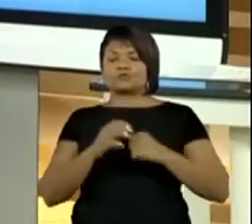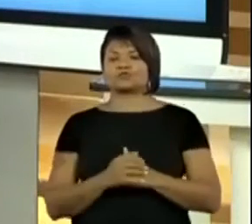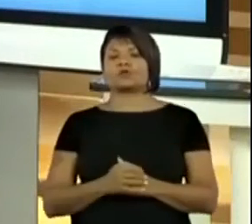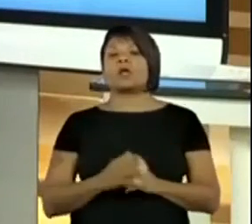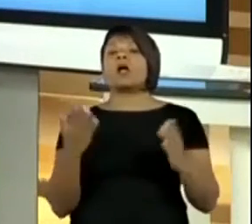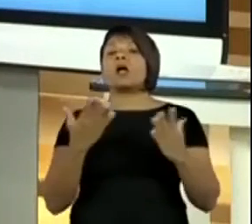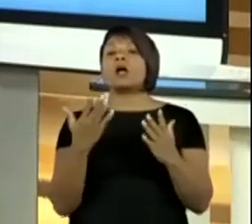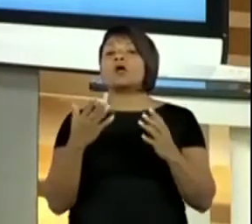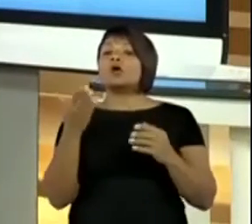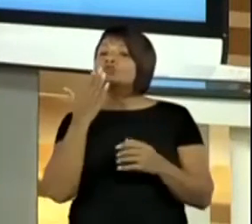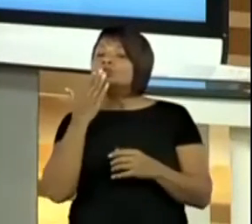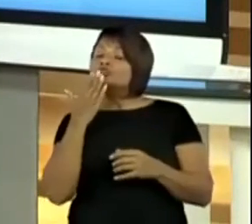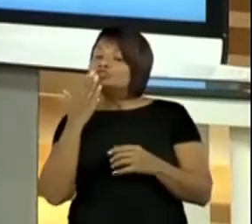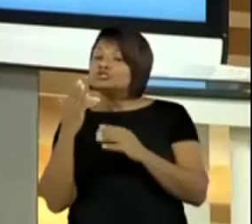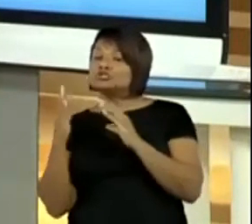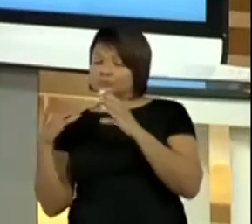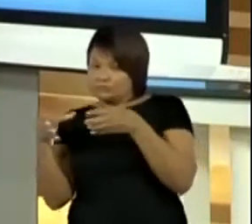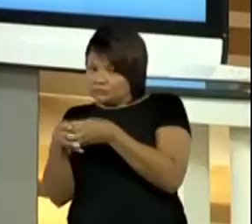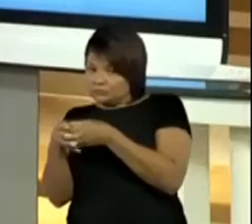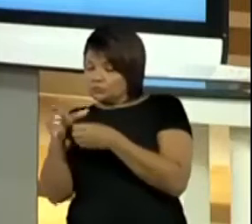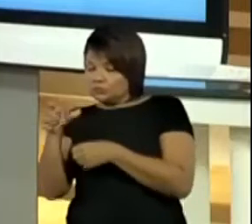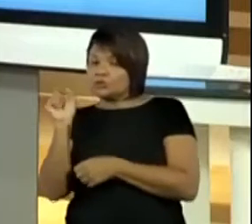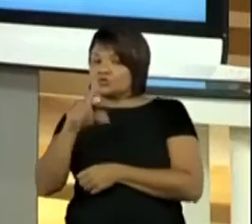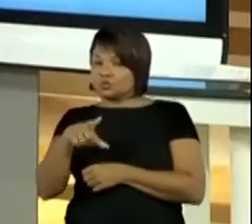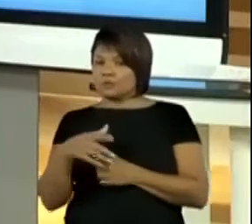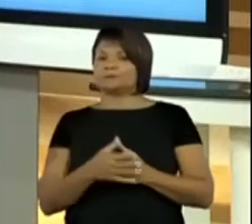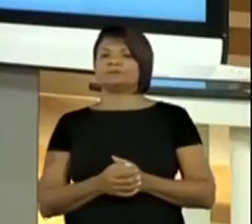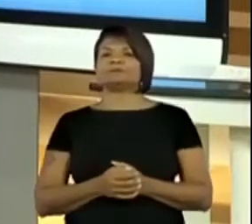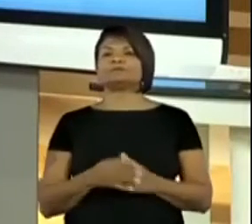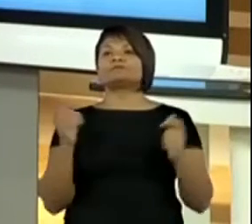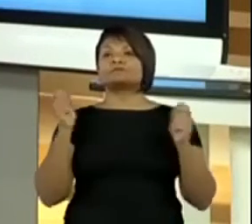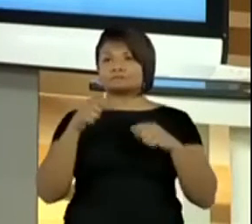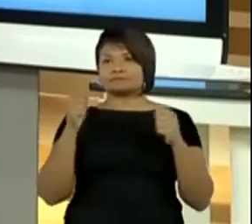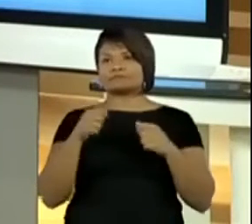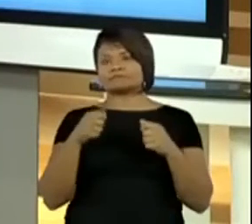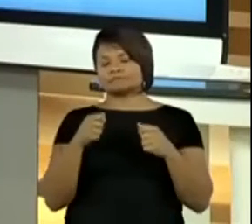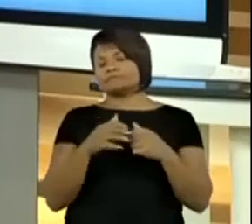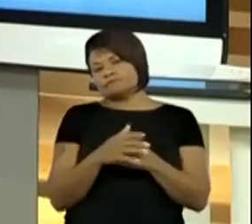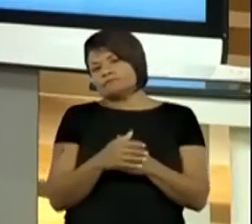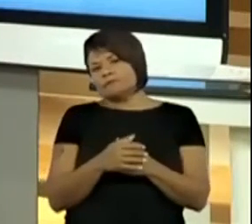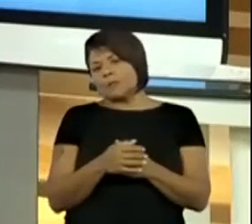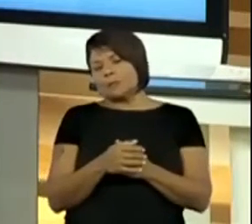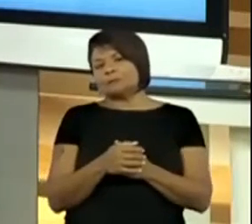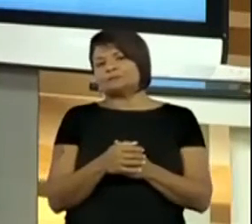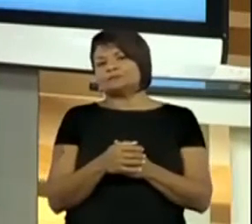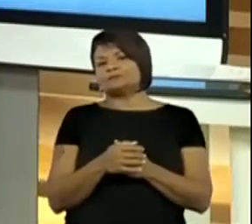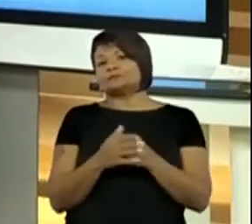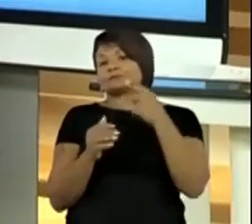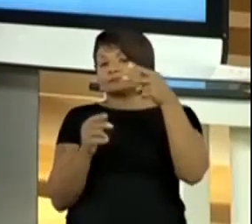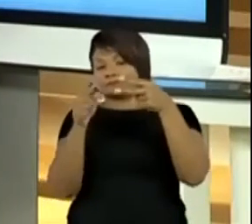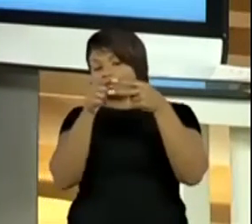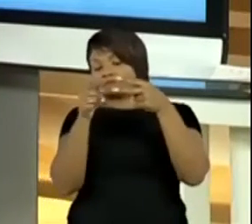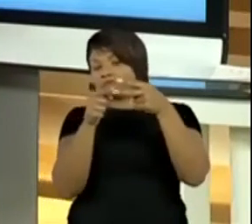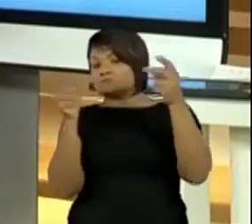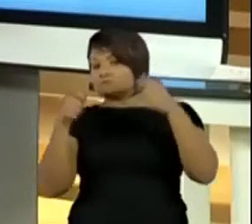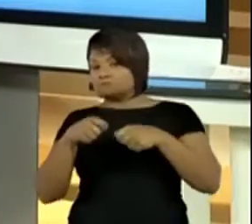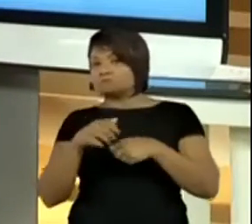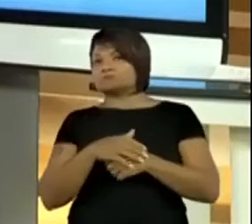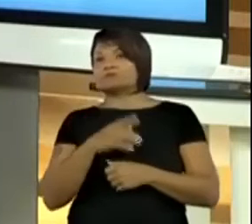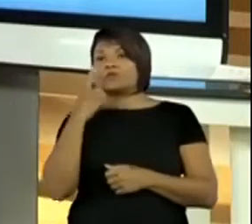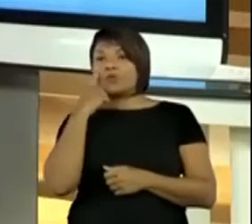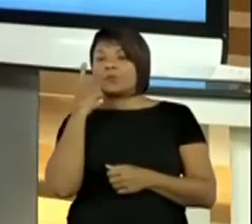azul. Ele tem qual possibilidade? Esta e essa, tá? Então, ele vai mexer